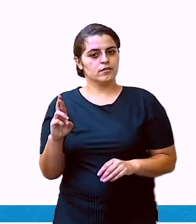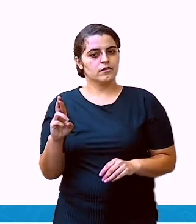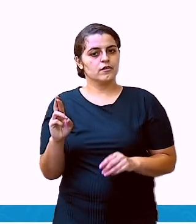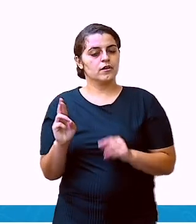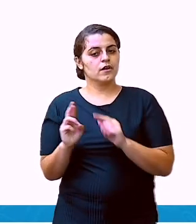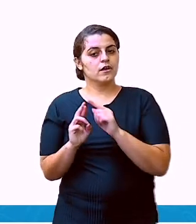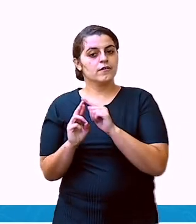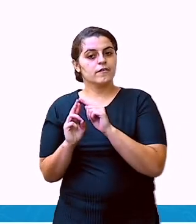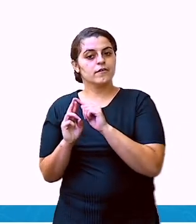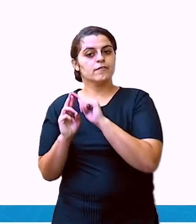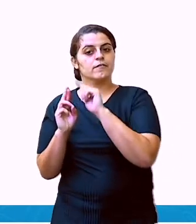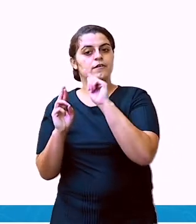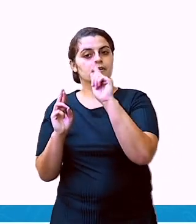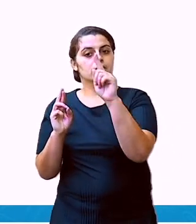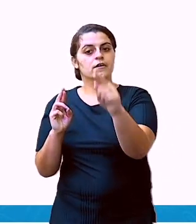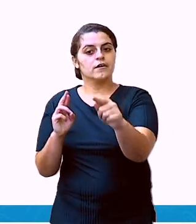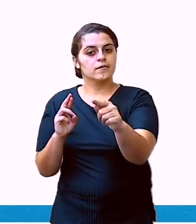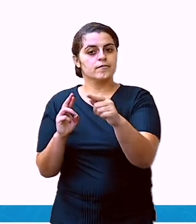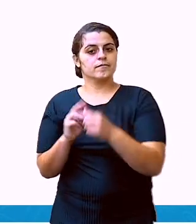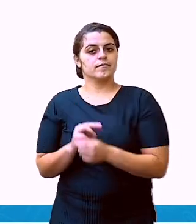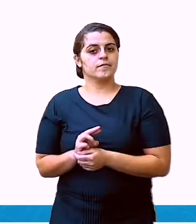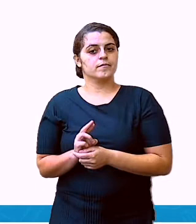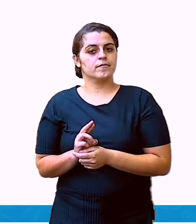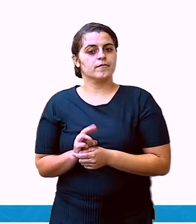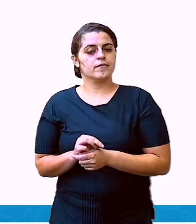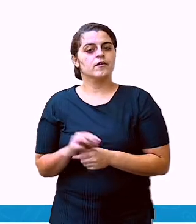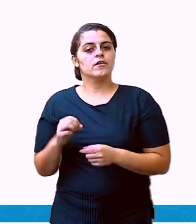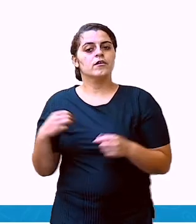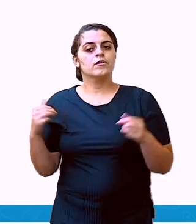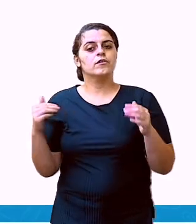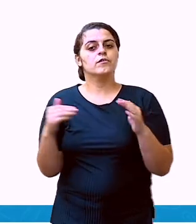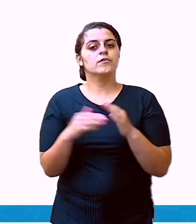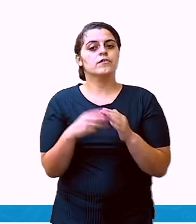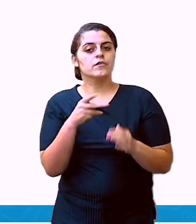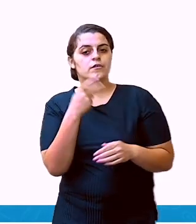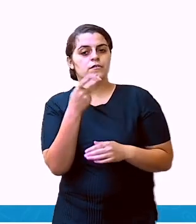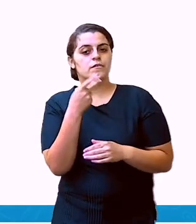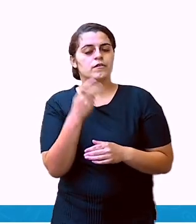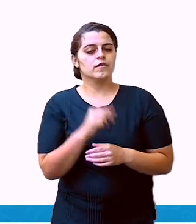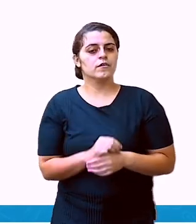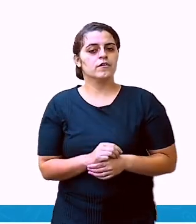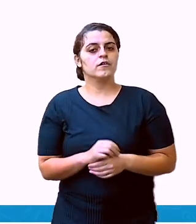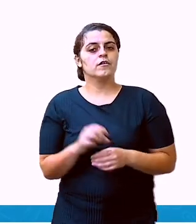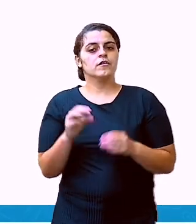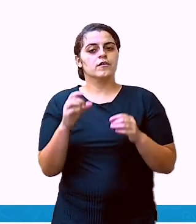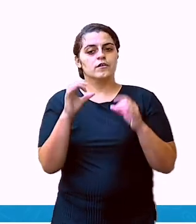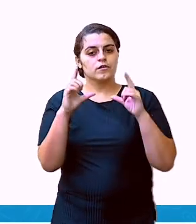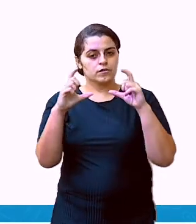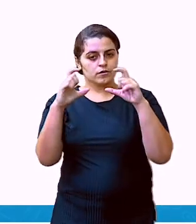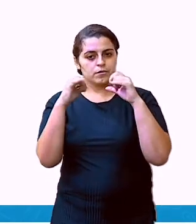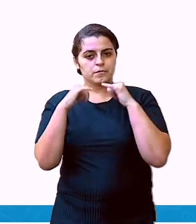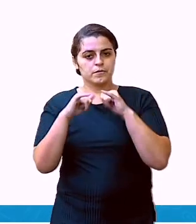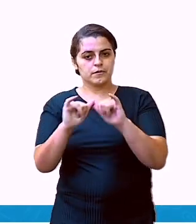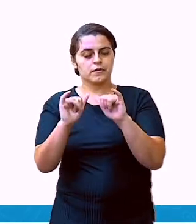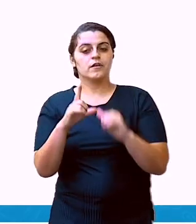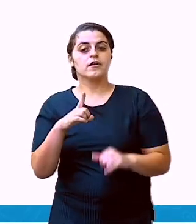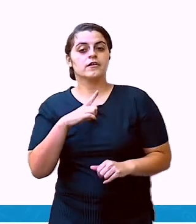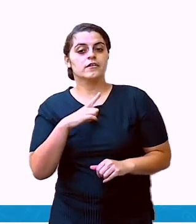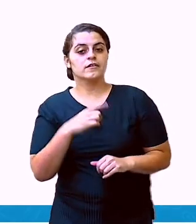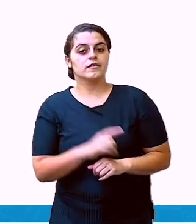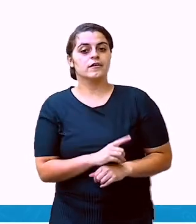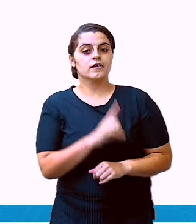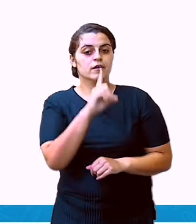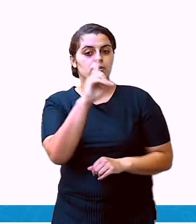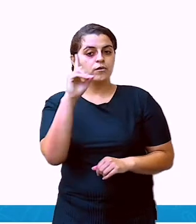remetente. E tudo, como eu disse para vocês, todo bilhete tem que ter a data